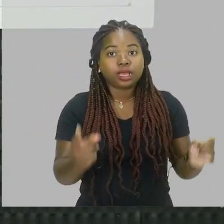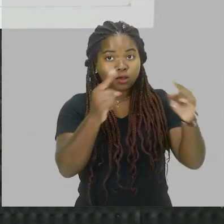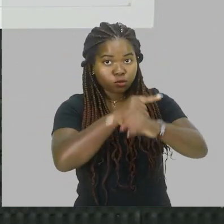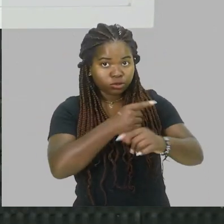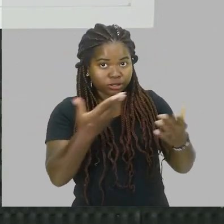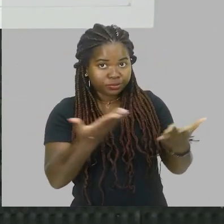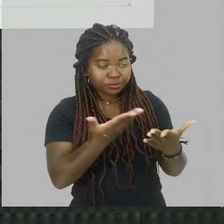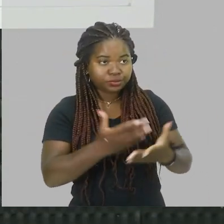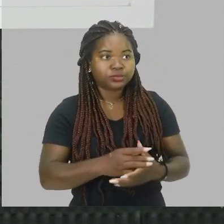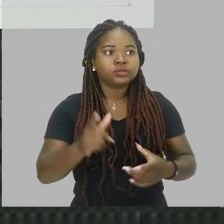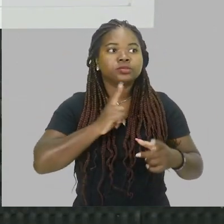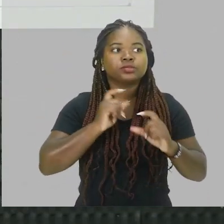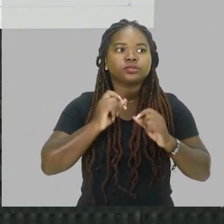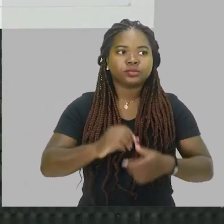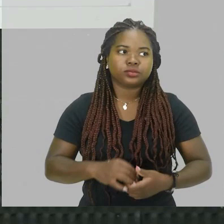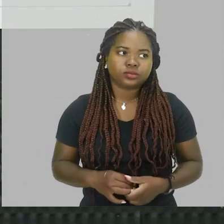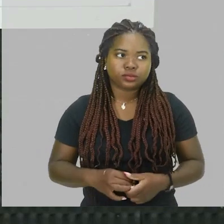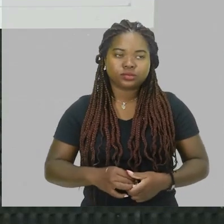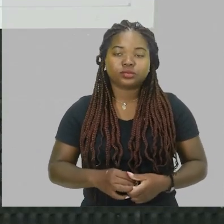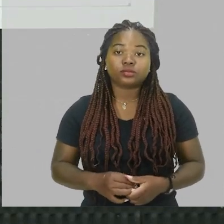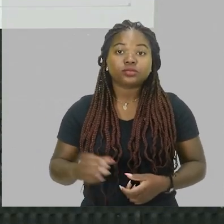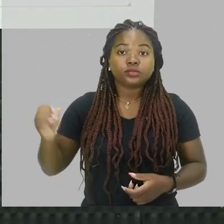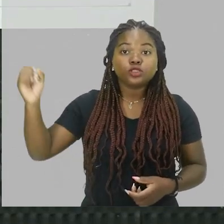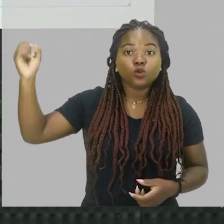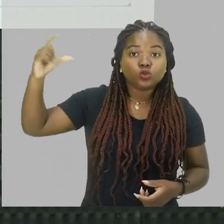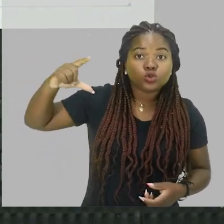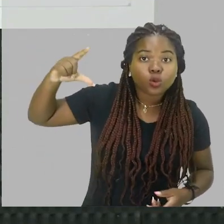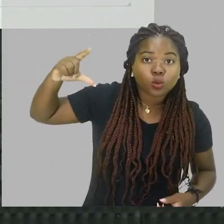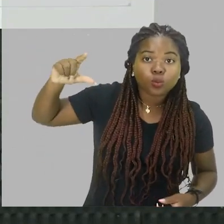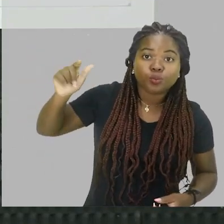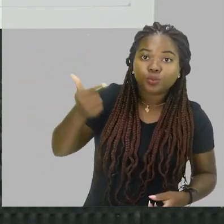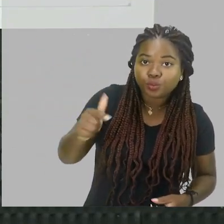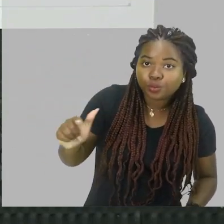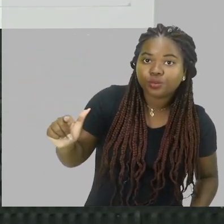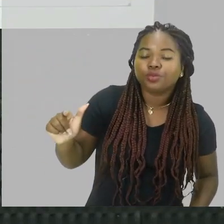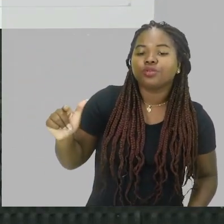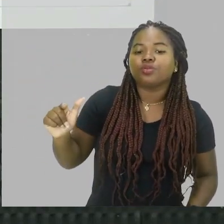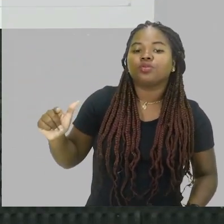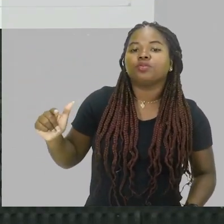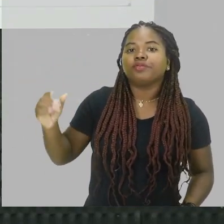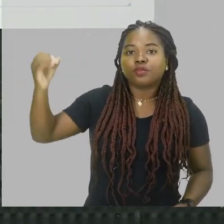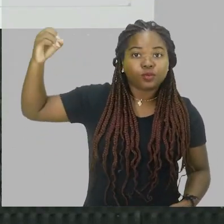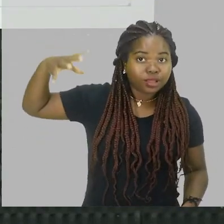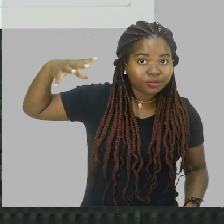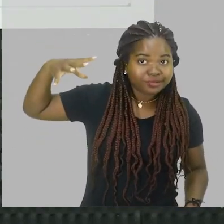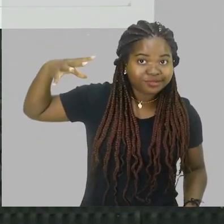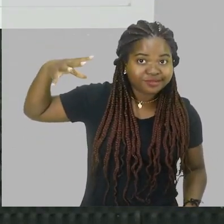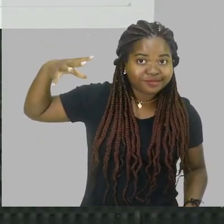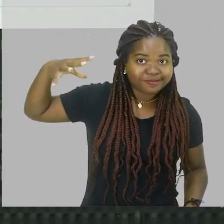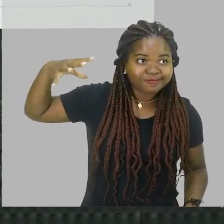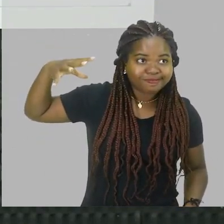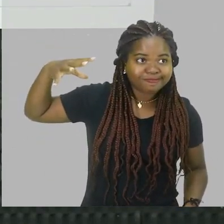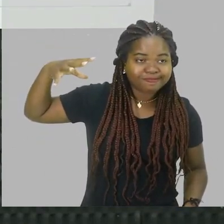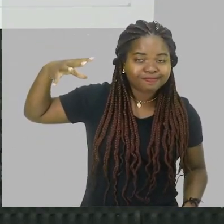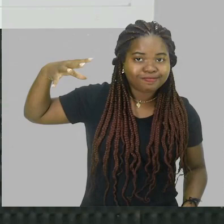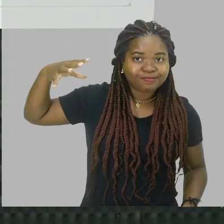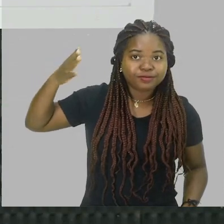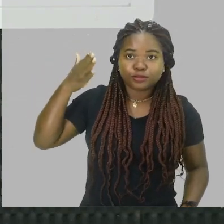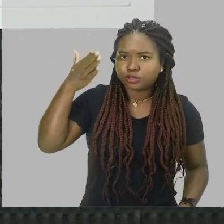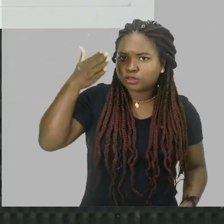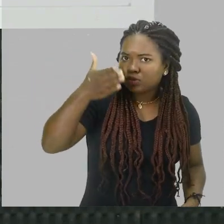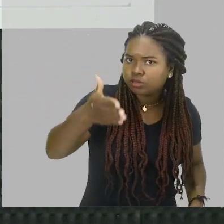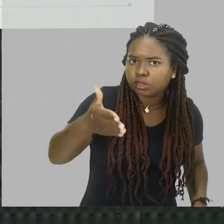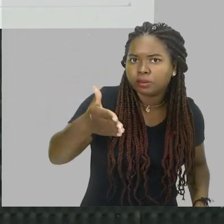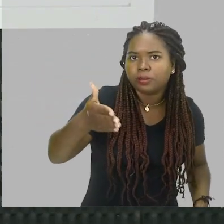não é? Os raios solares passando aqui, aqueles que passam direto,